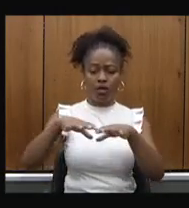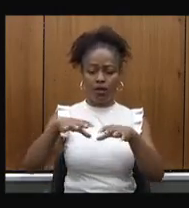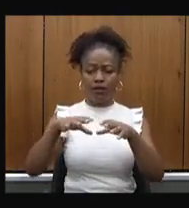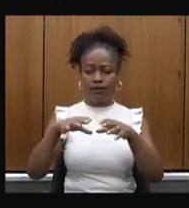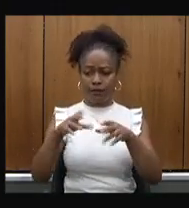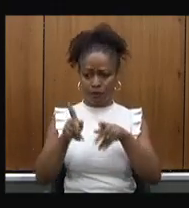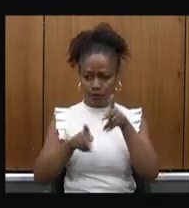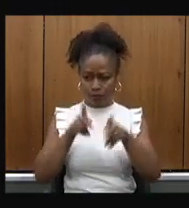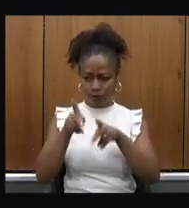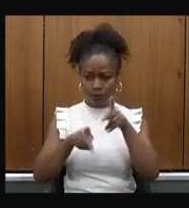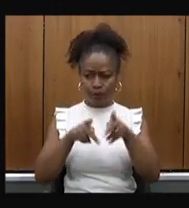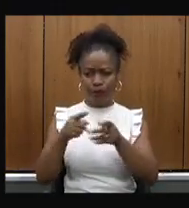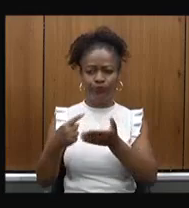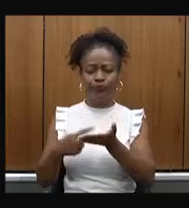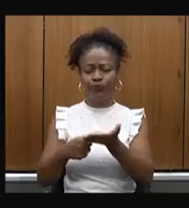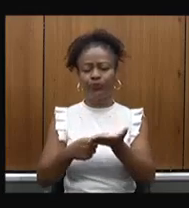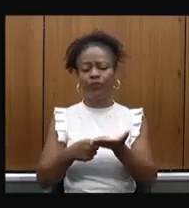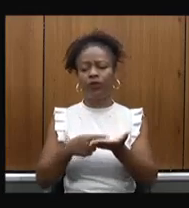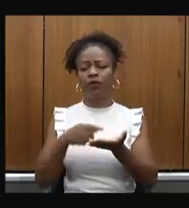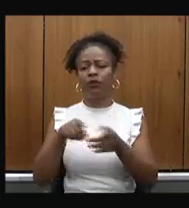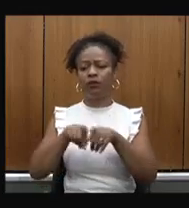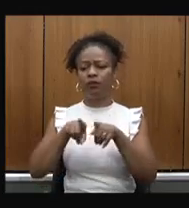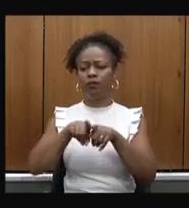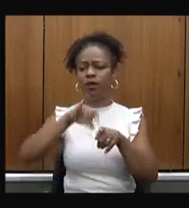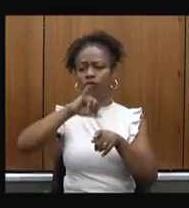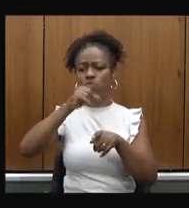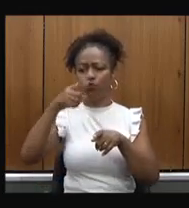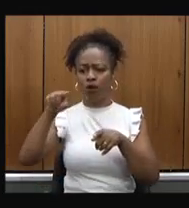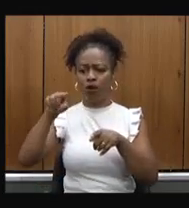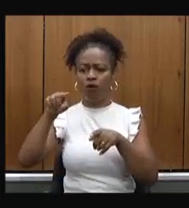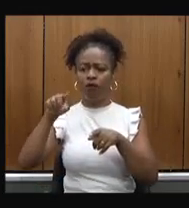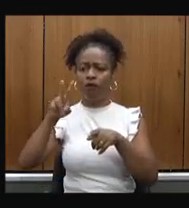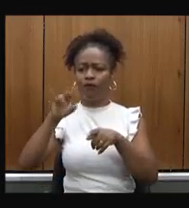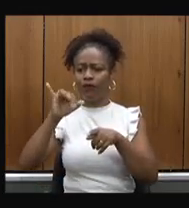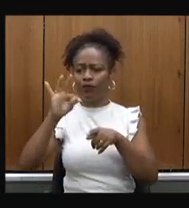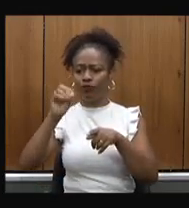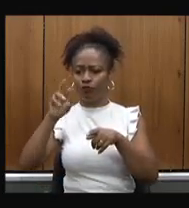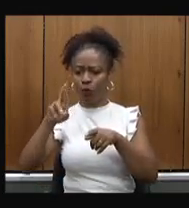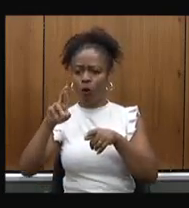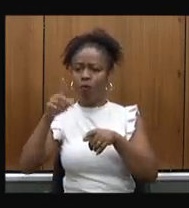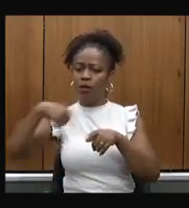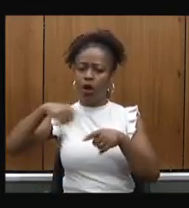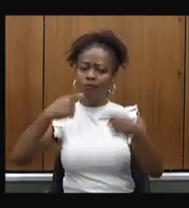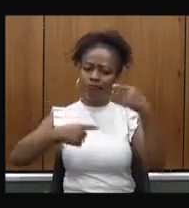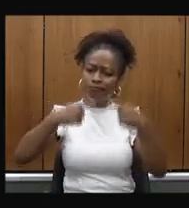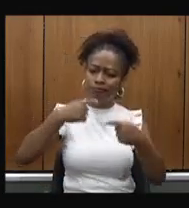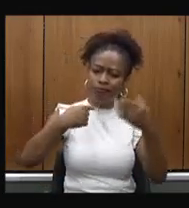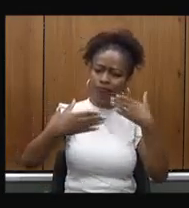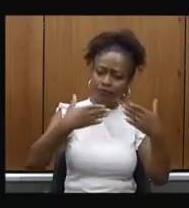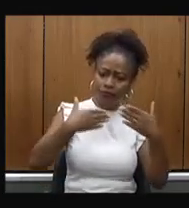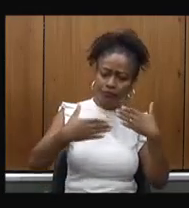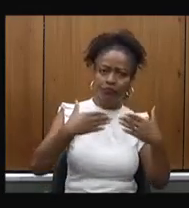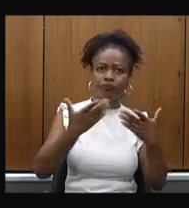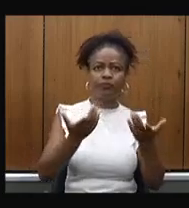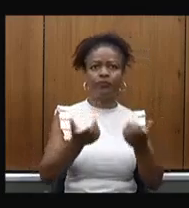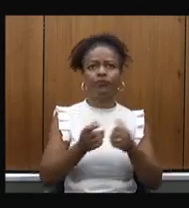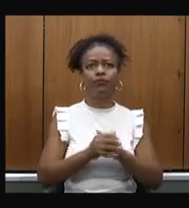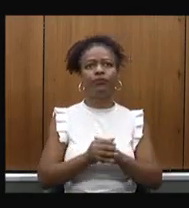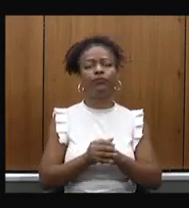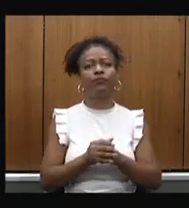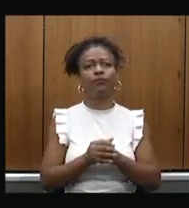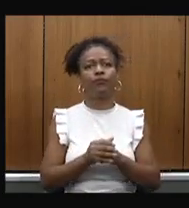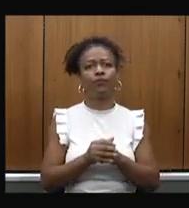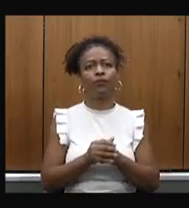votar esse requerimento o mais rápido possível para a gente debater o Júlio a viu